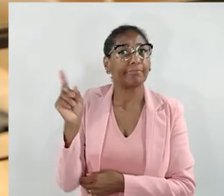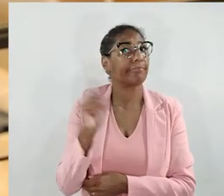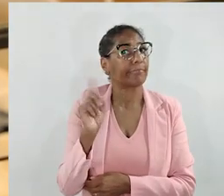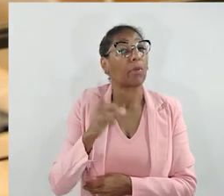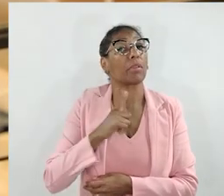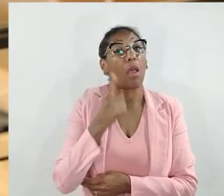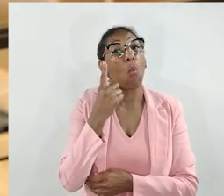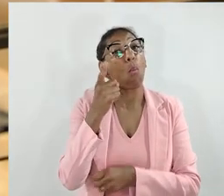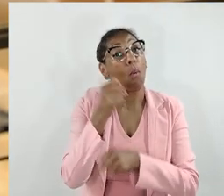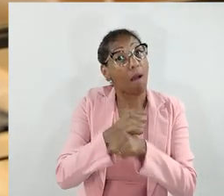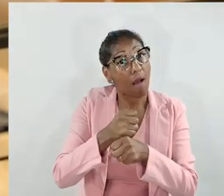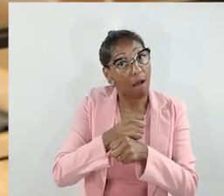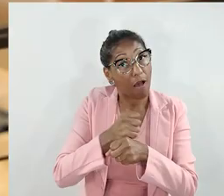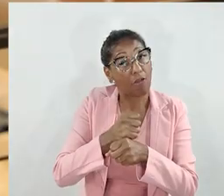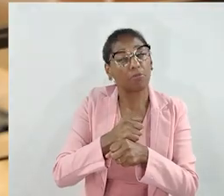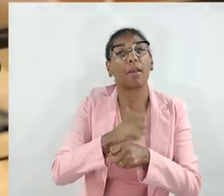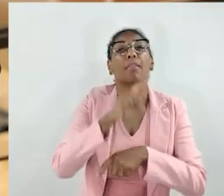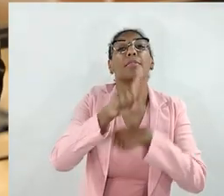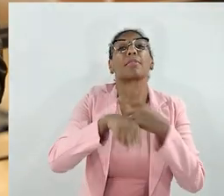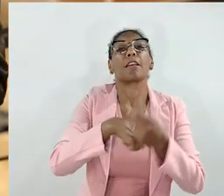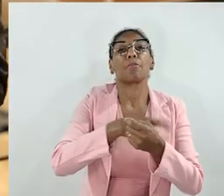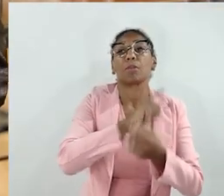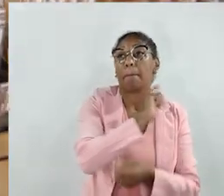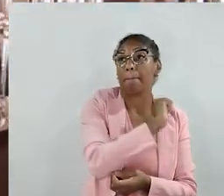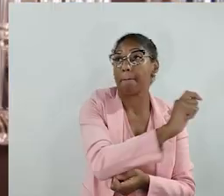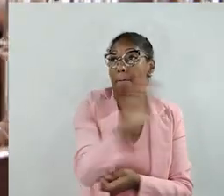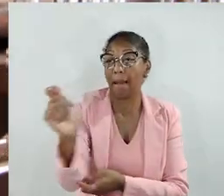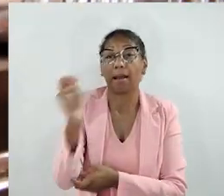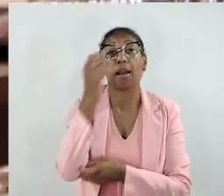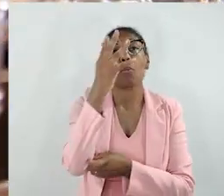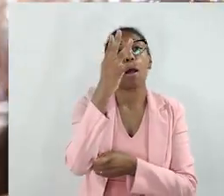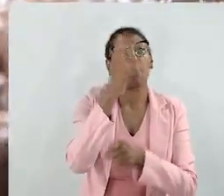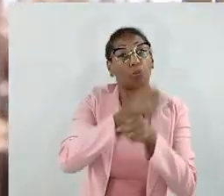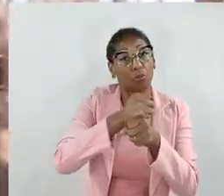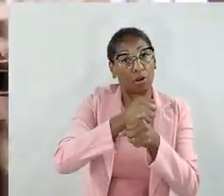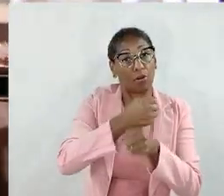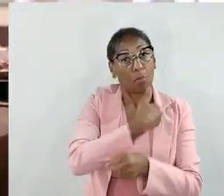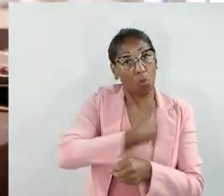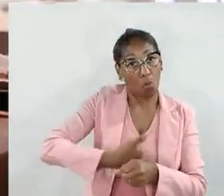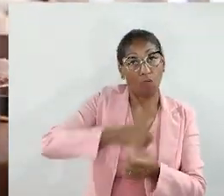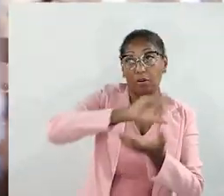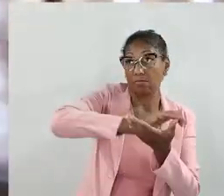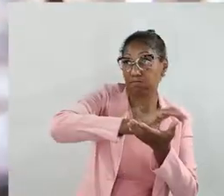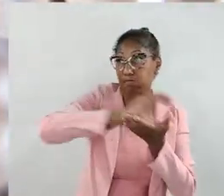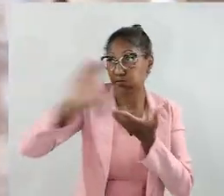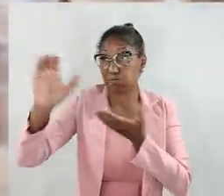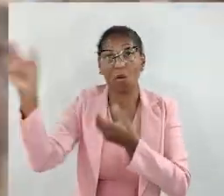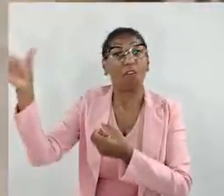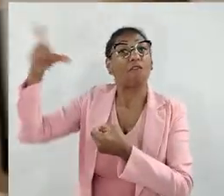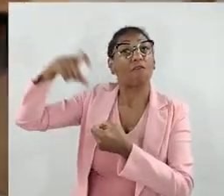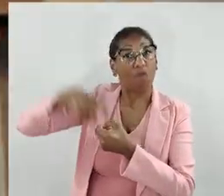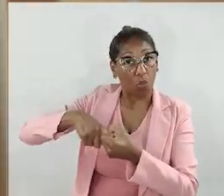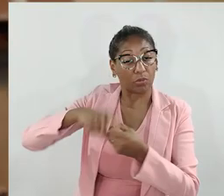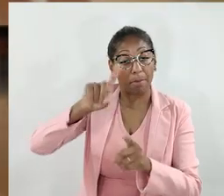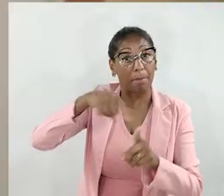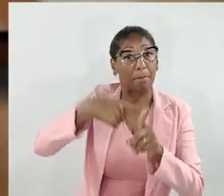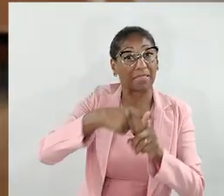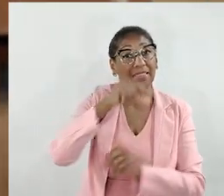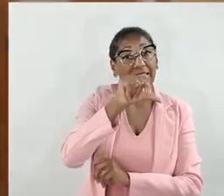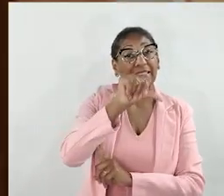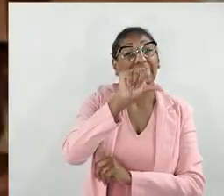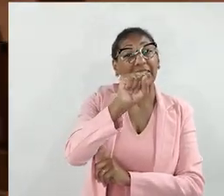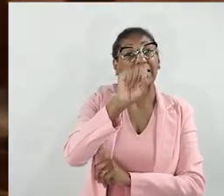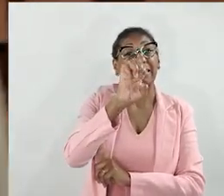governo, ele tem um ano de carência. E depois são quatro anos para pagar. A taxa de juros é 5,7% ao ano mais selic.